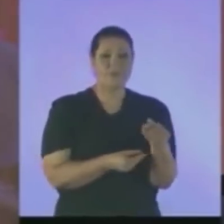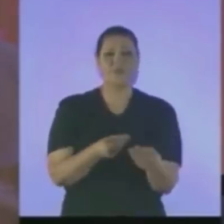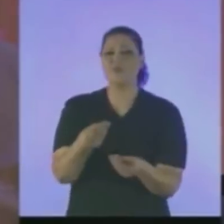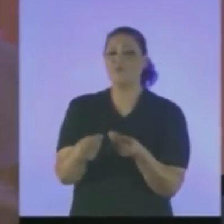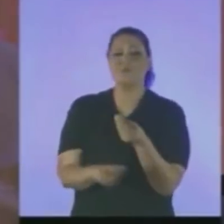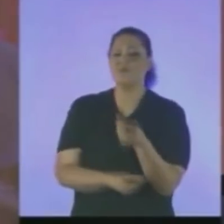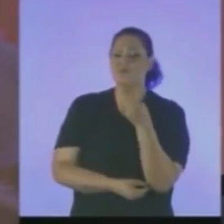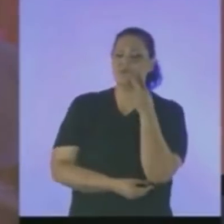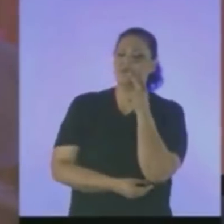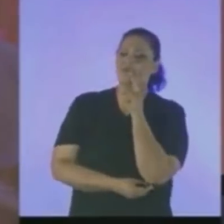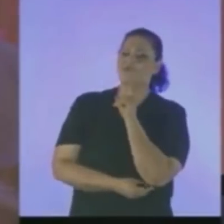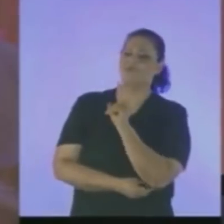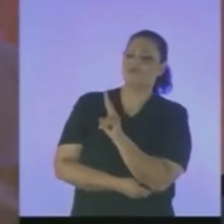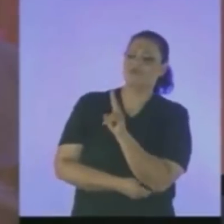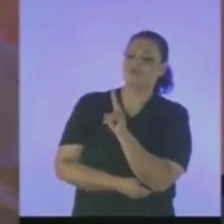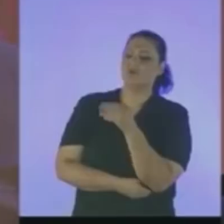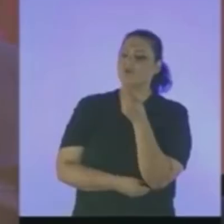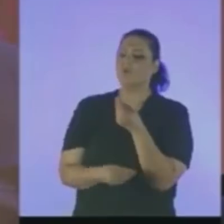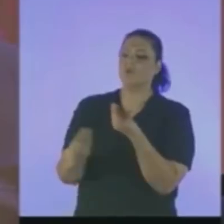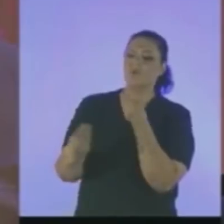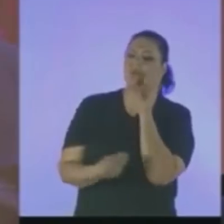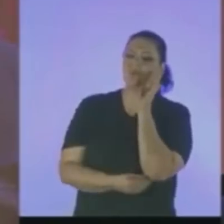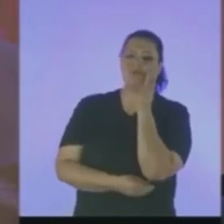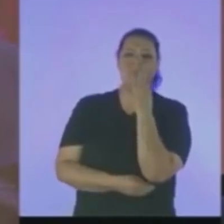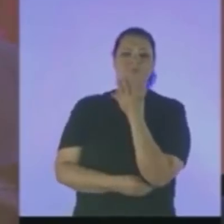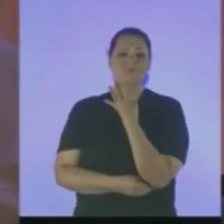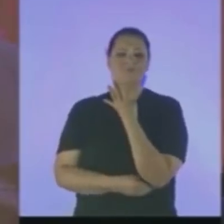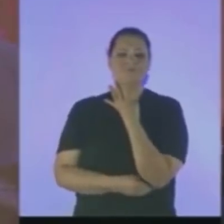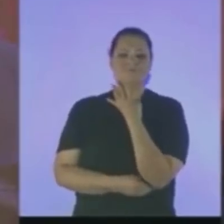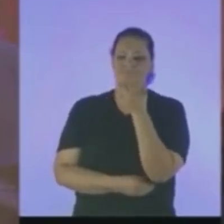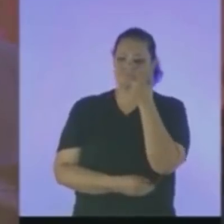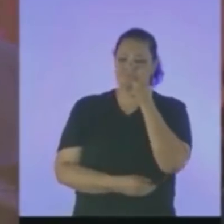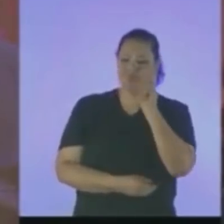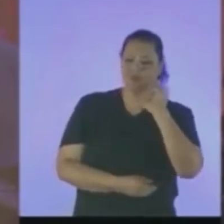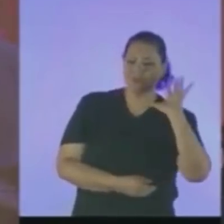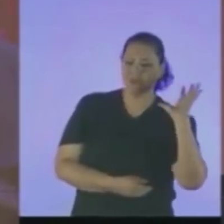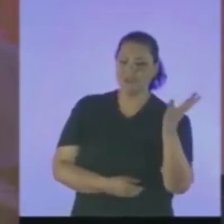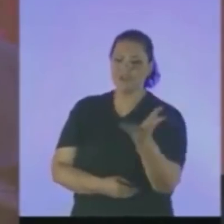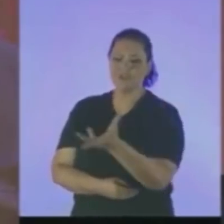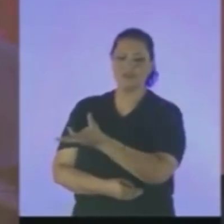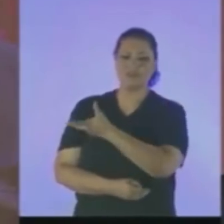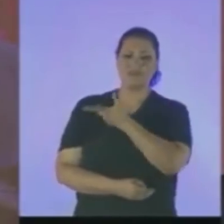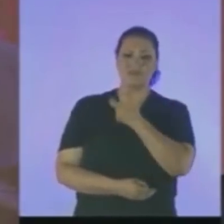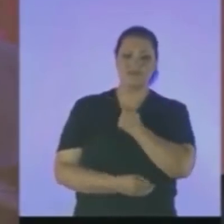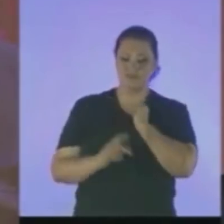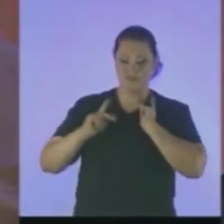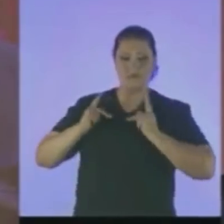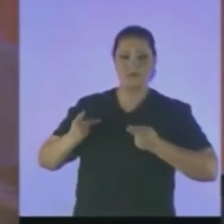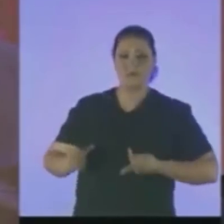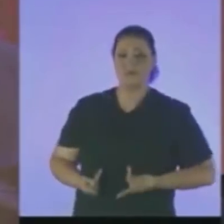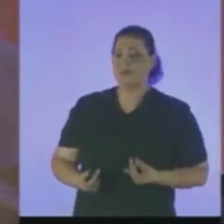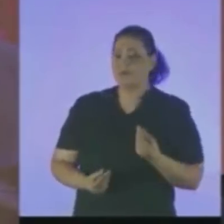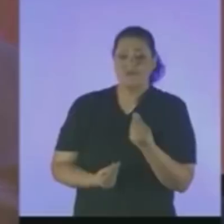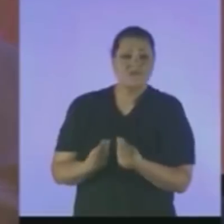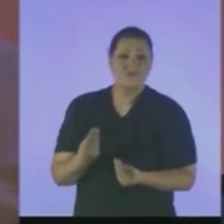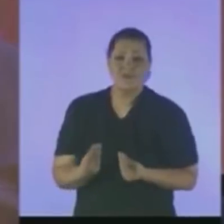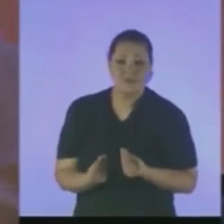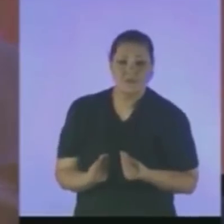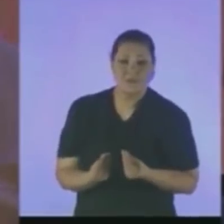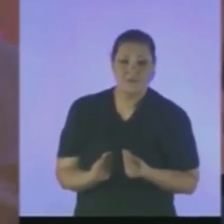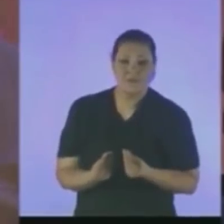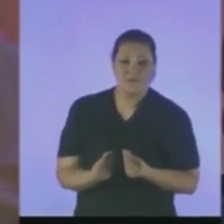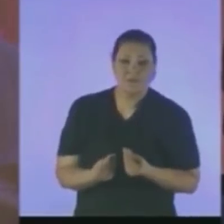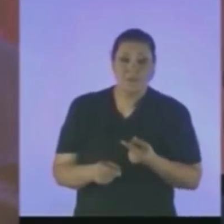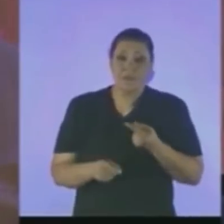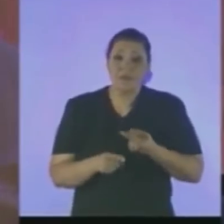Nenhuma alternativa Para salvarmos A criatura humana Do caos Mas do